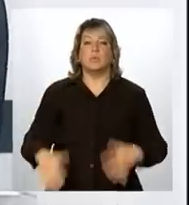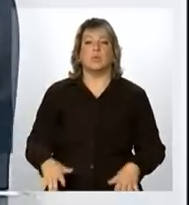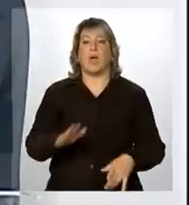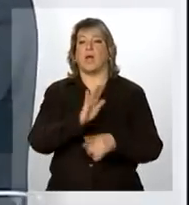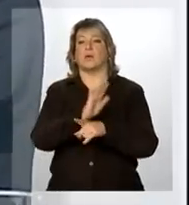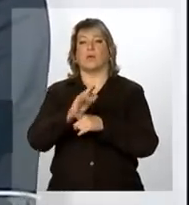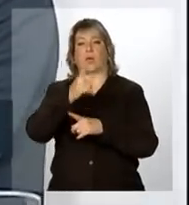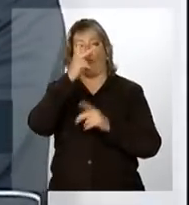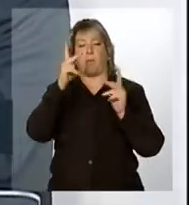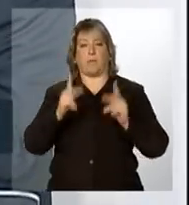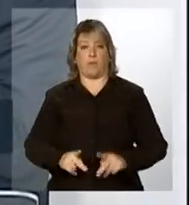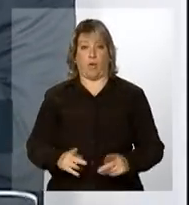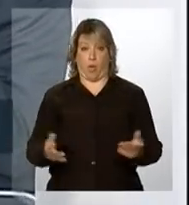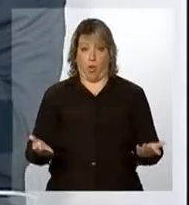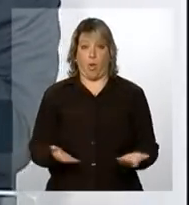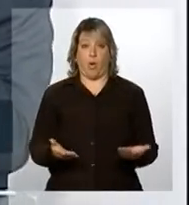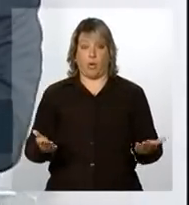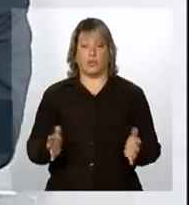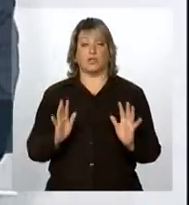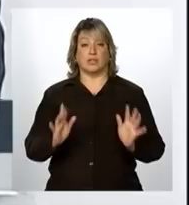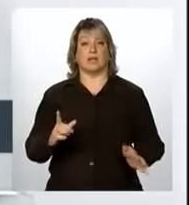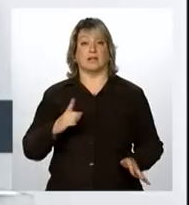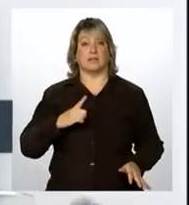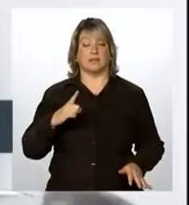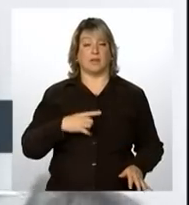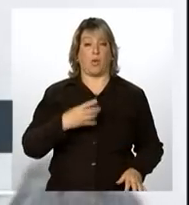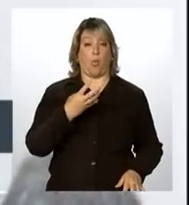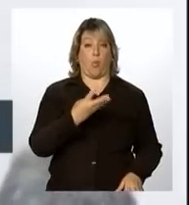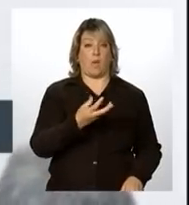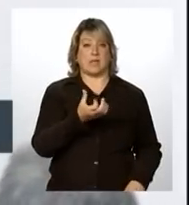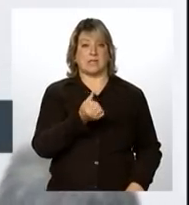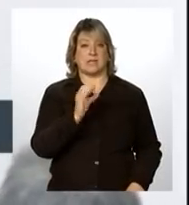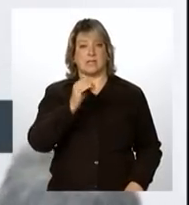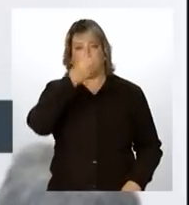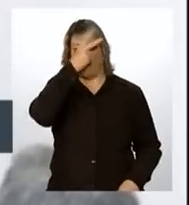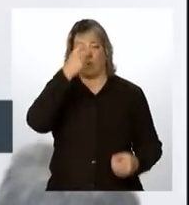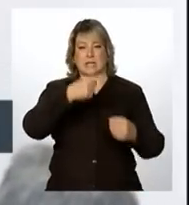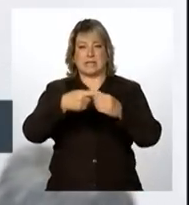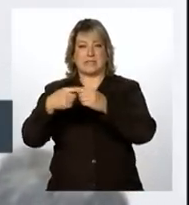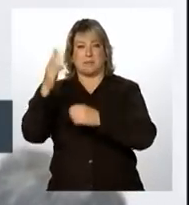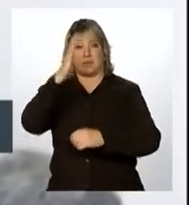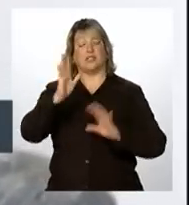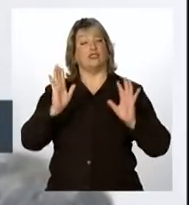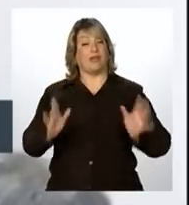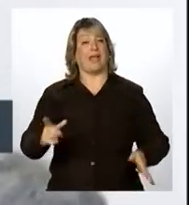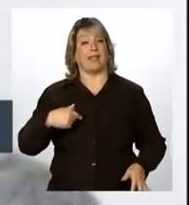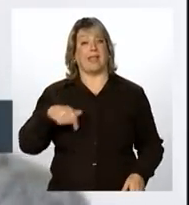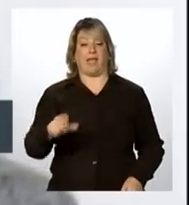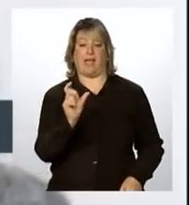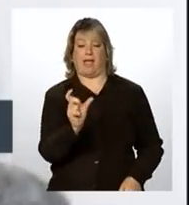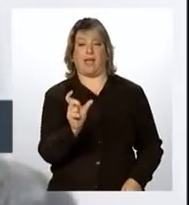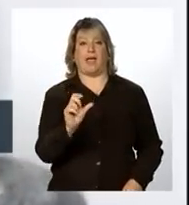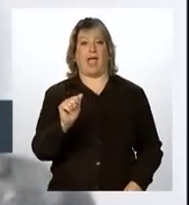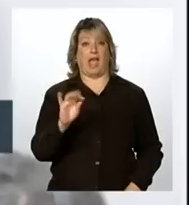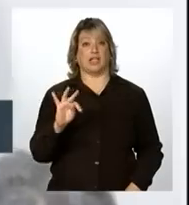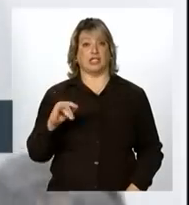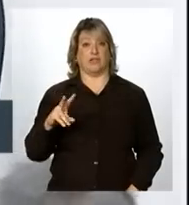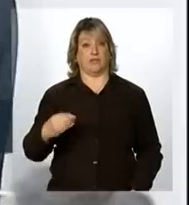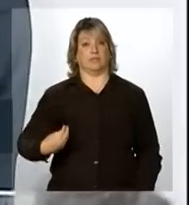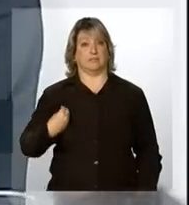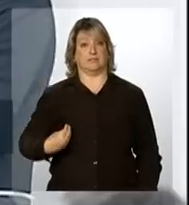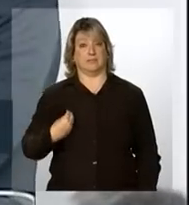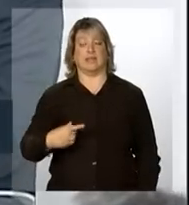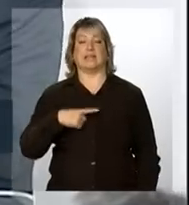população. Hoje, já 460 municípios brasileiros já têm o cartão ativo e